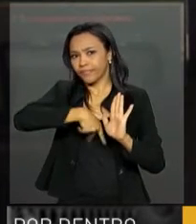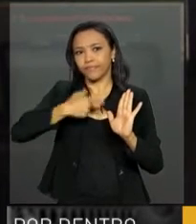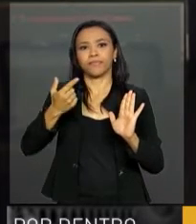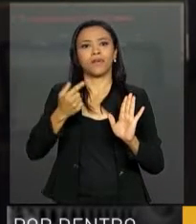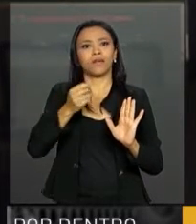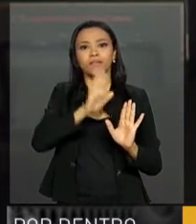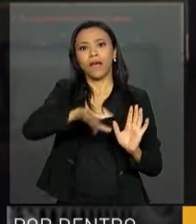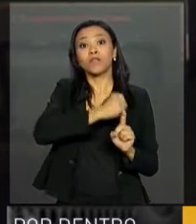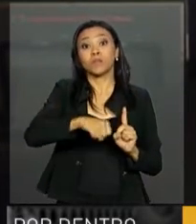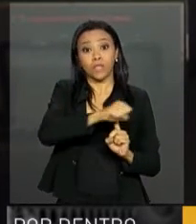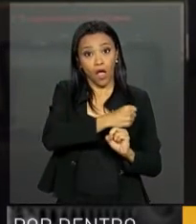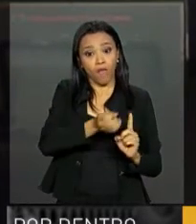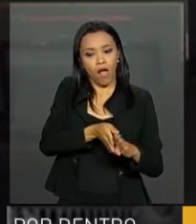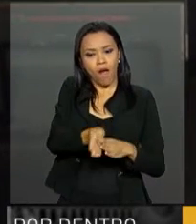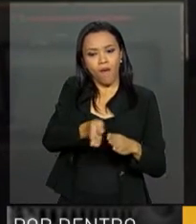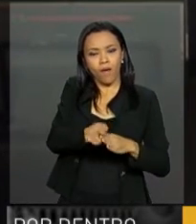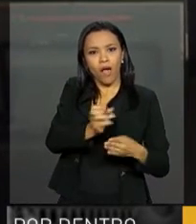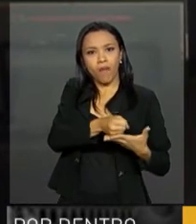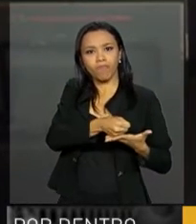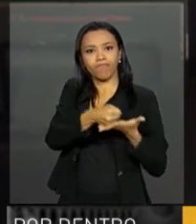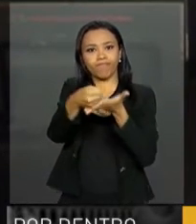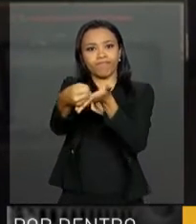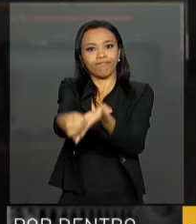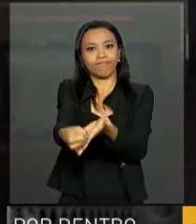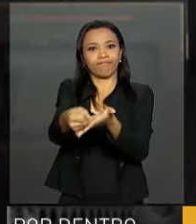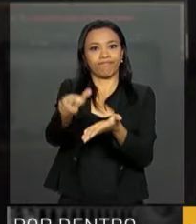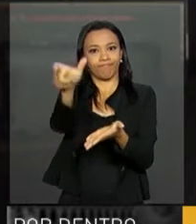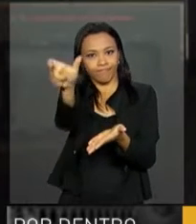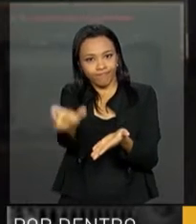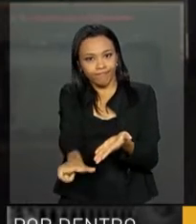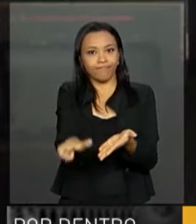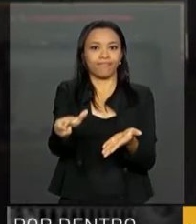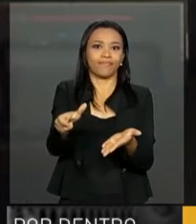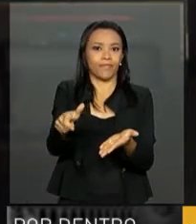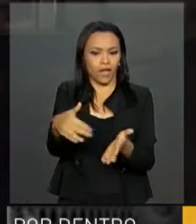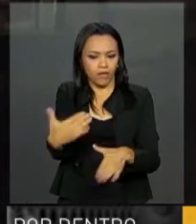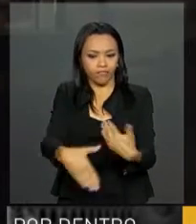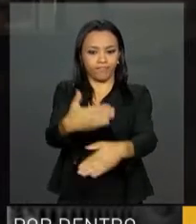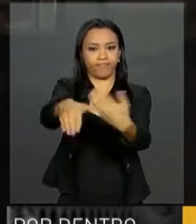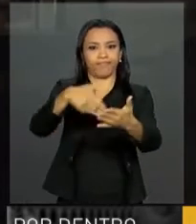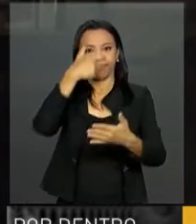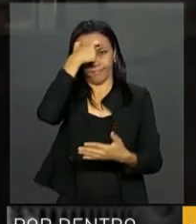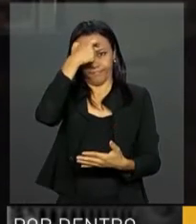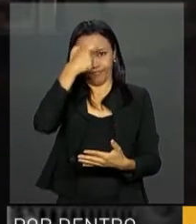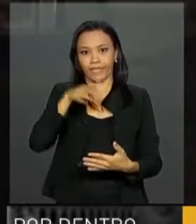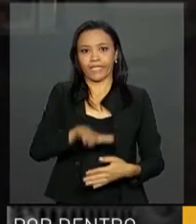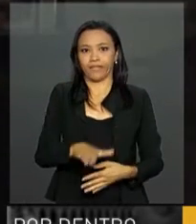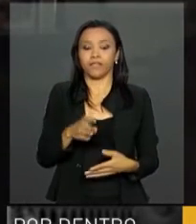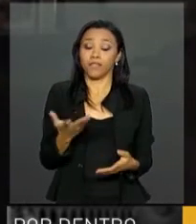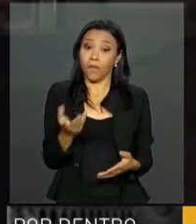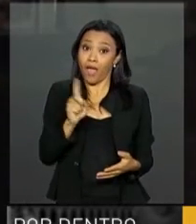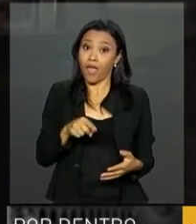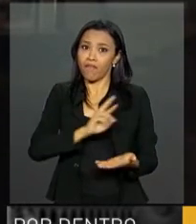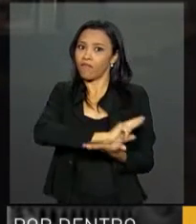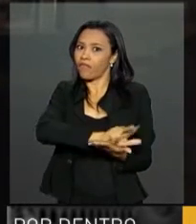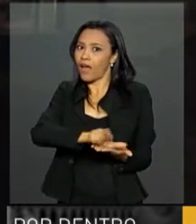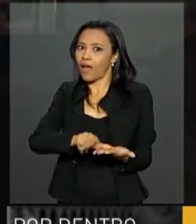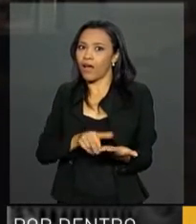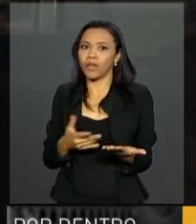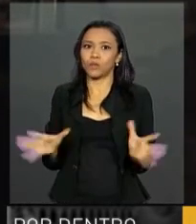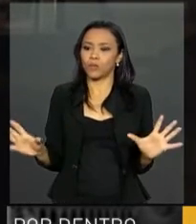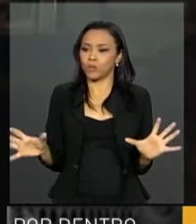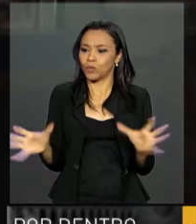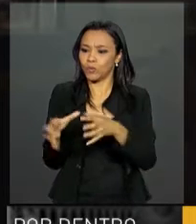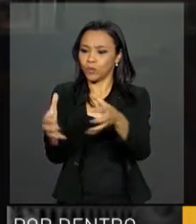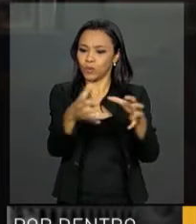assistência social, que vão lhe dar uma condição melhor para o seu desenvolvimento. Então é uma ação integrada entre várias